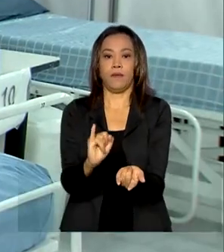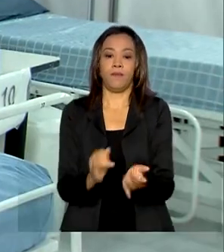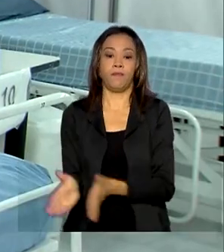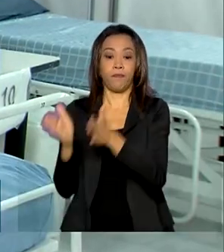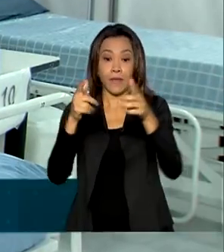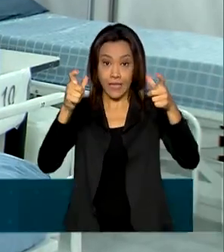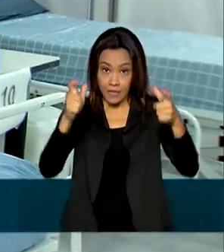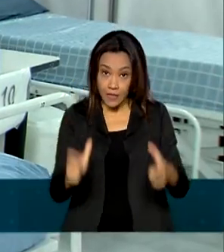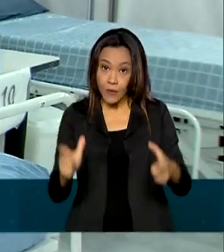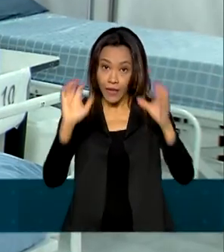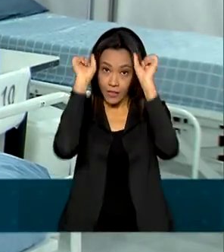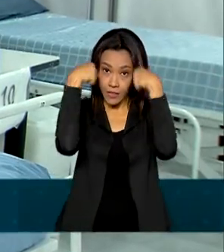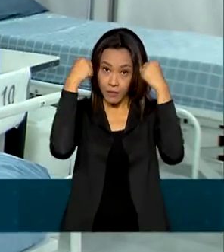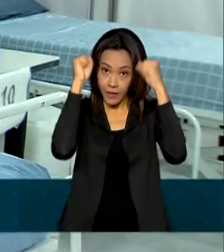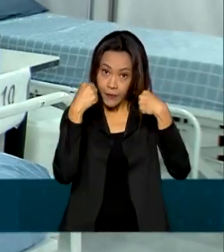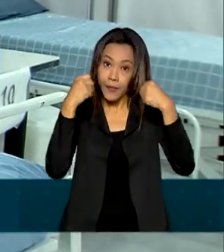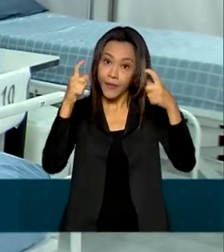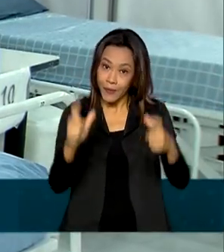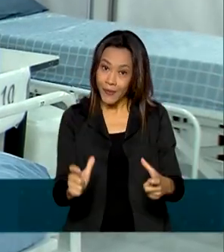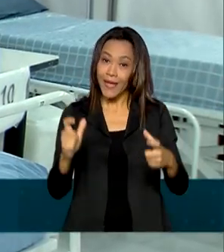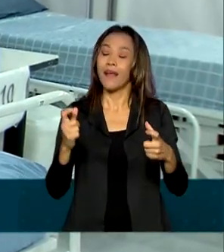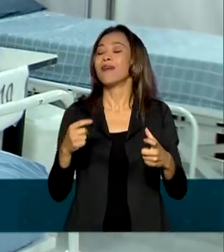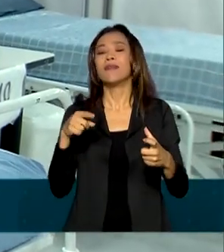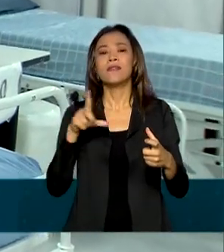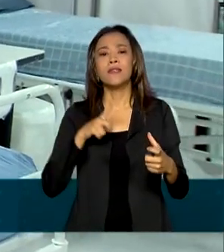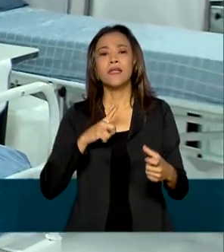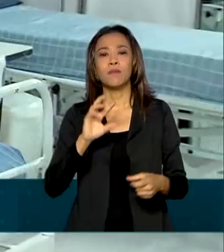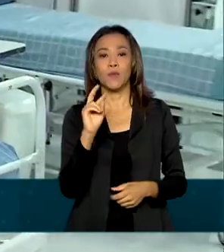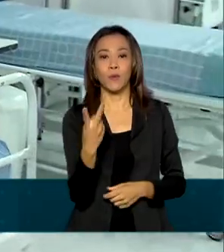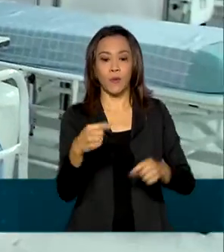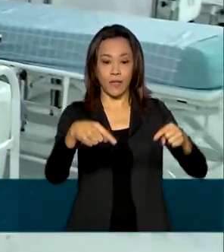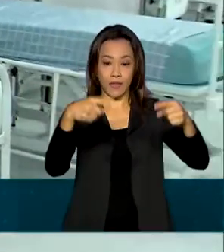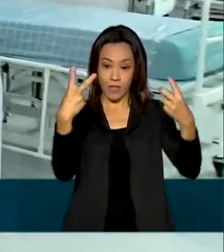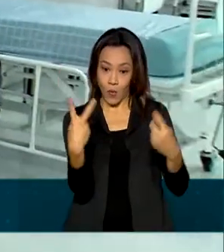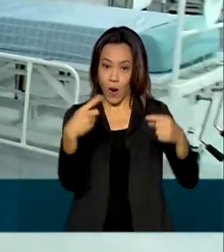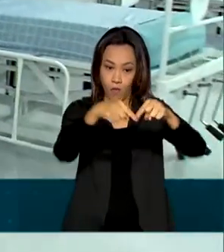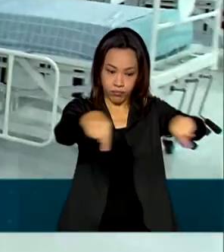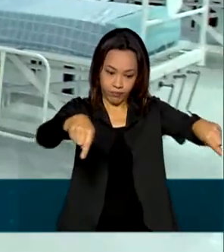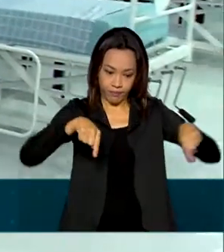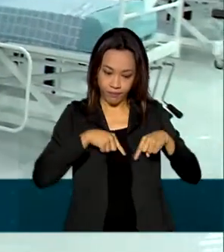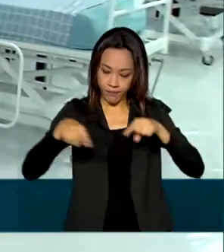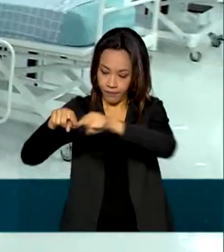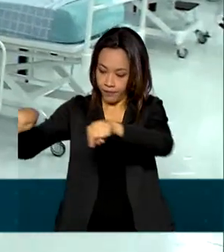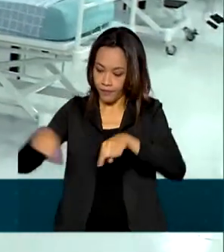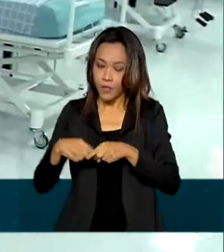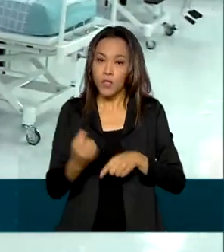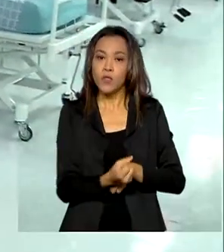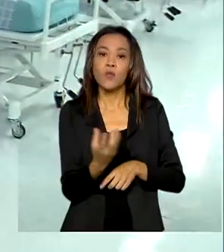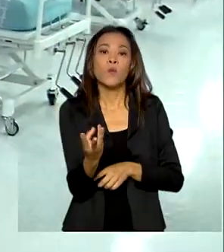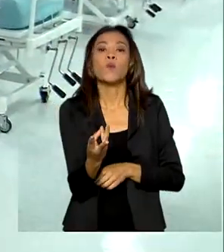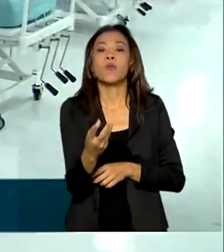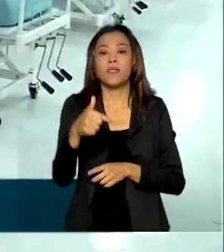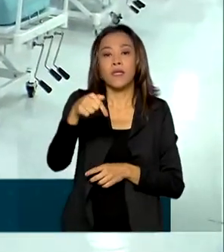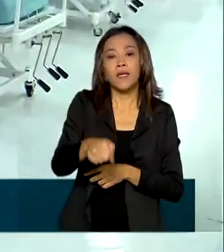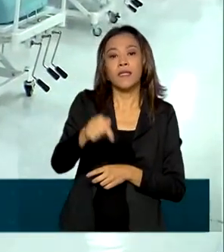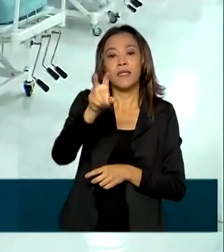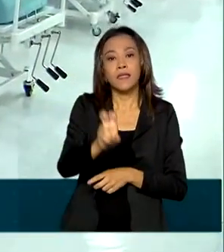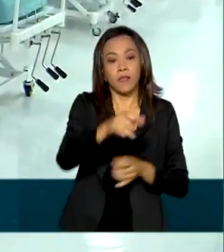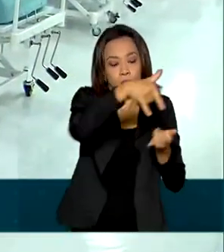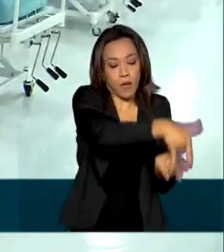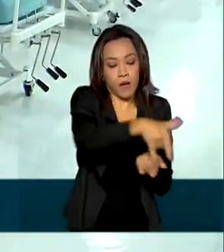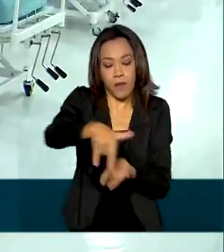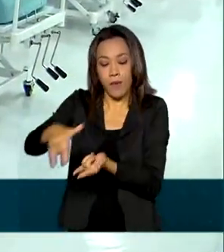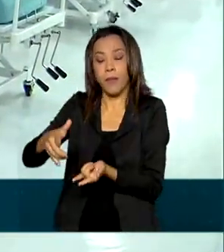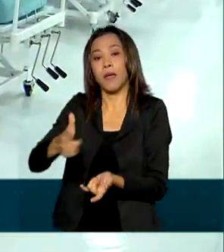Avançado de Combate à Covid-19 conta com duas enfermarias como essa, com um total de 75 leitos, e outros 20